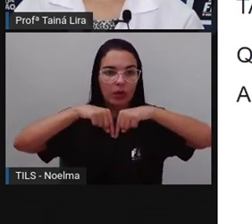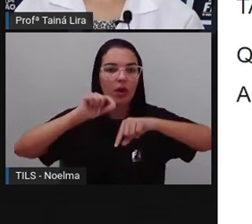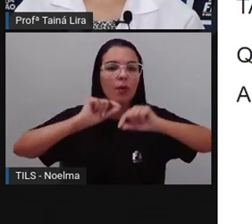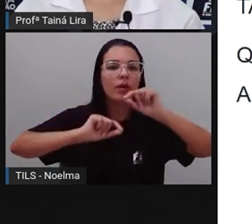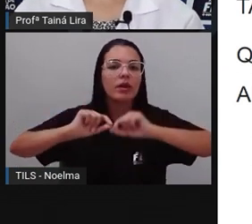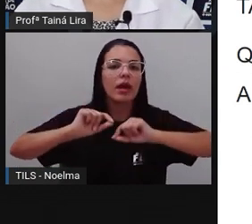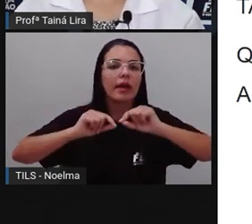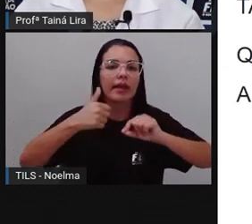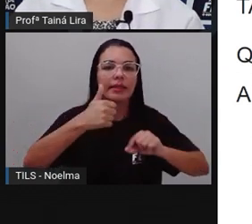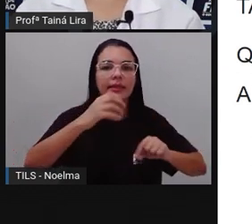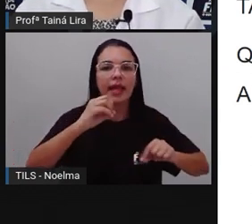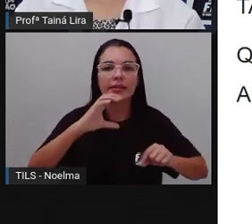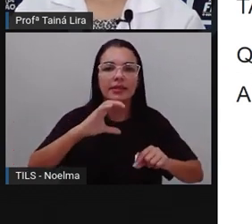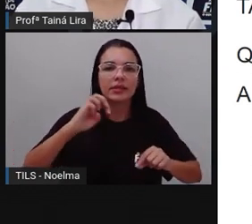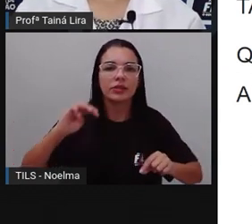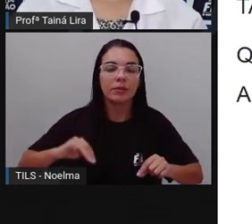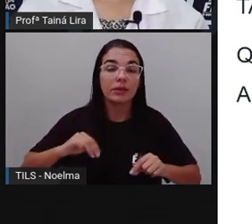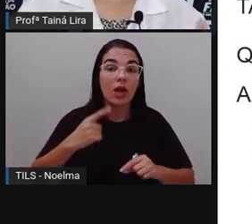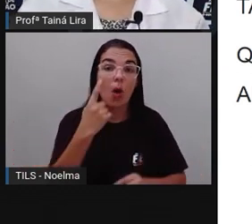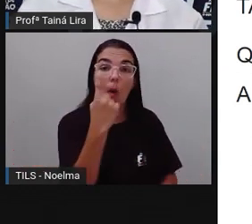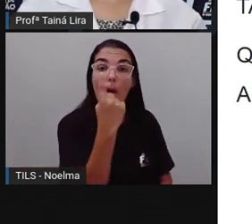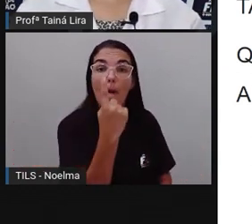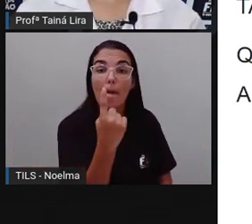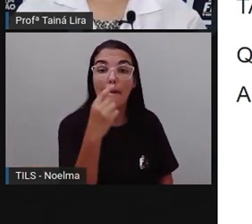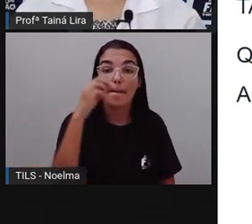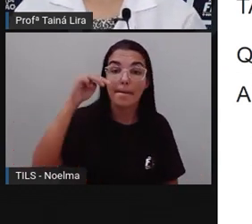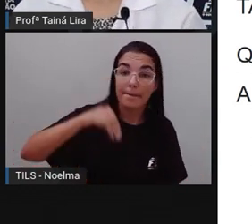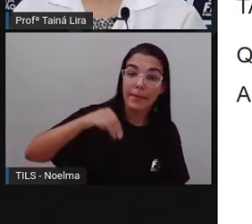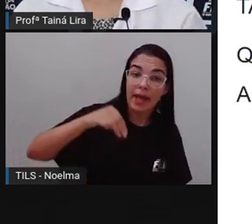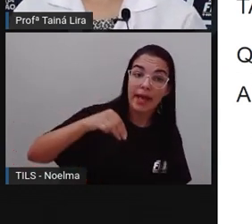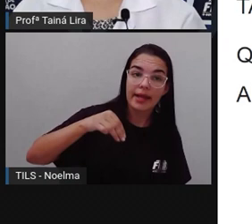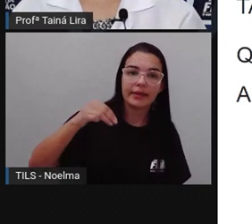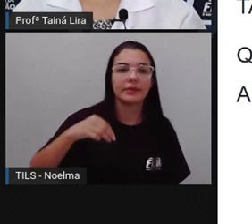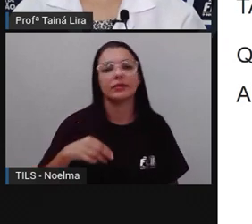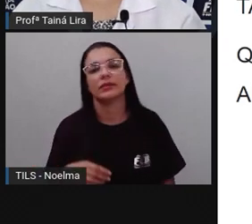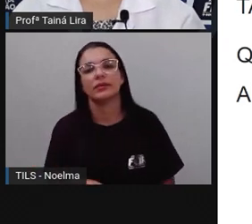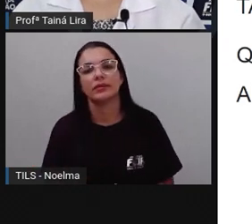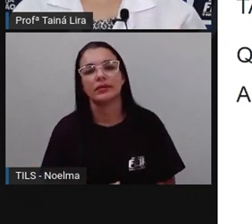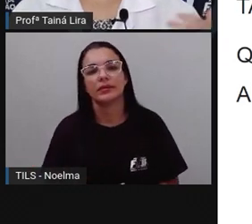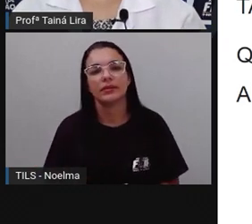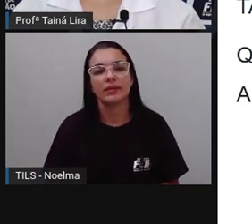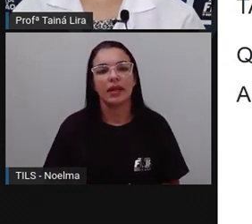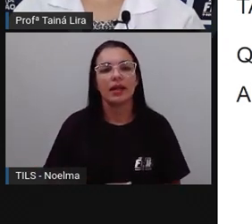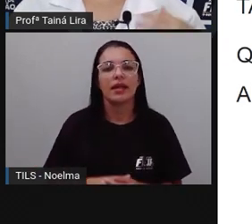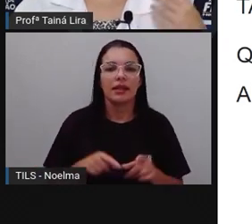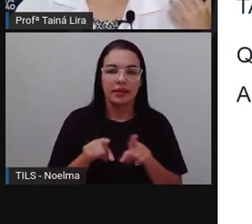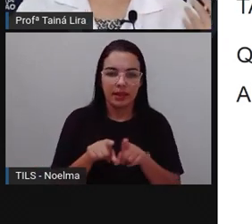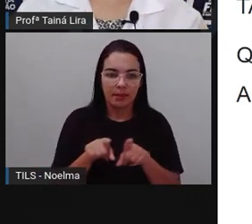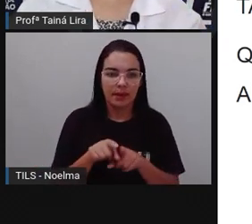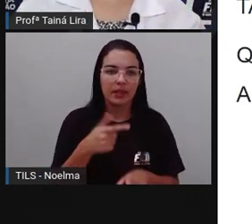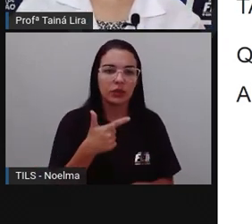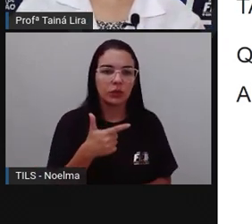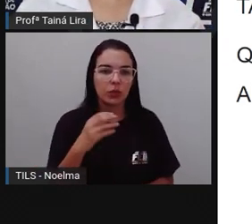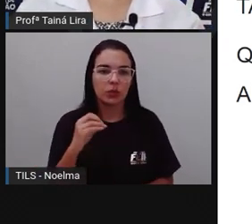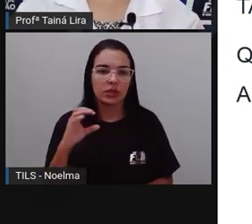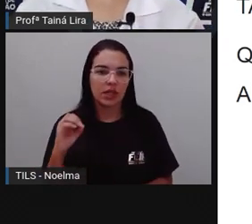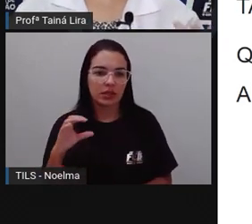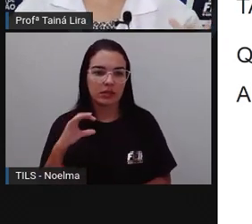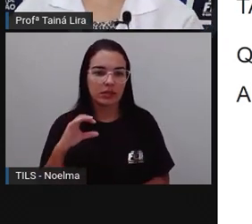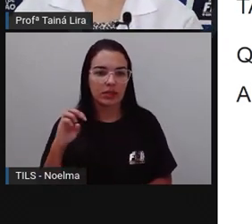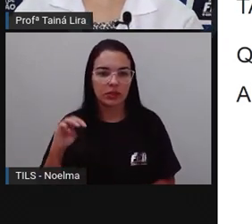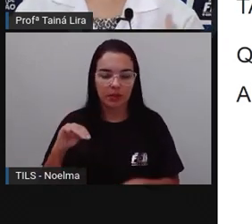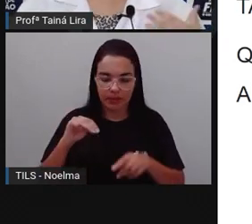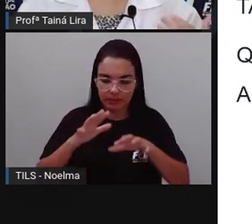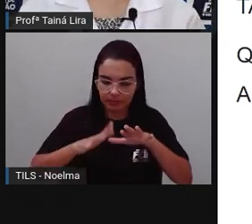centímetros, olha lá, Algas Marinhas, 200 centímetros, 20 metros, E as plantas carnívoras,